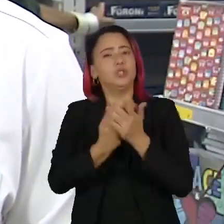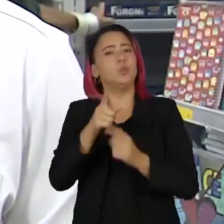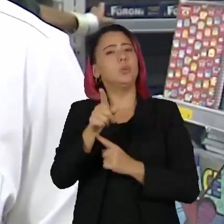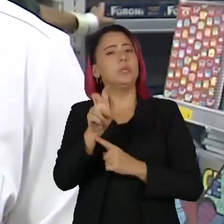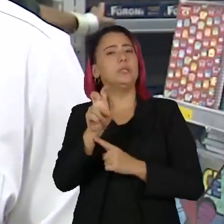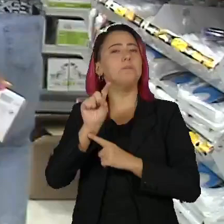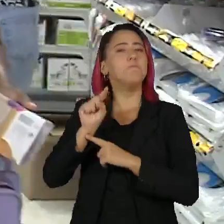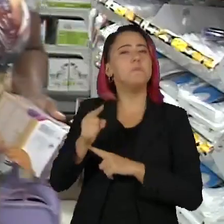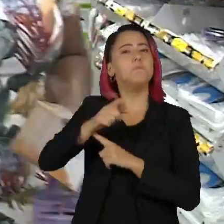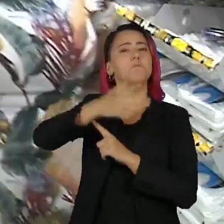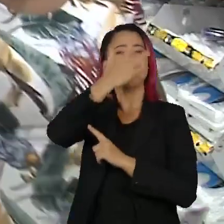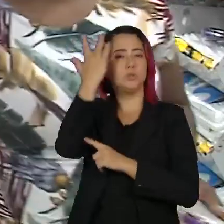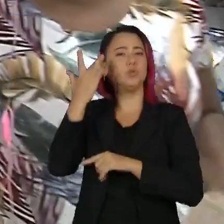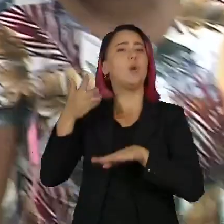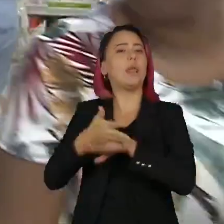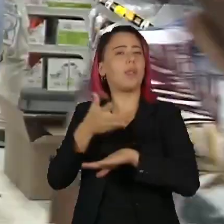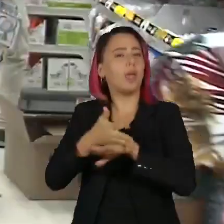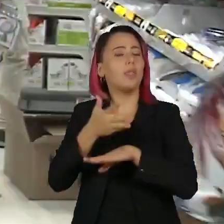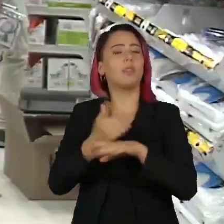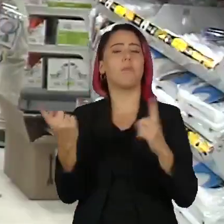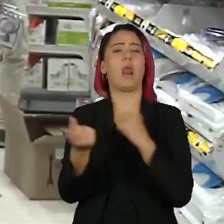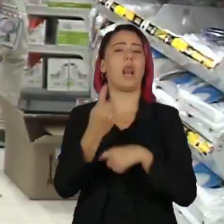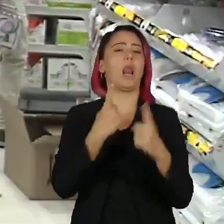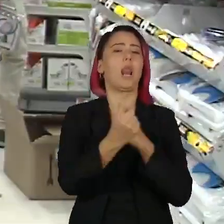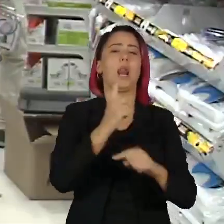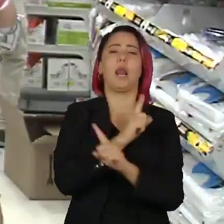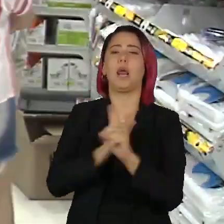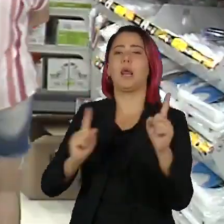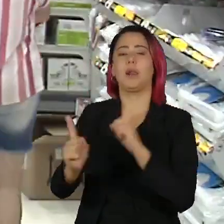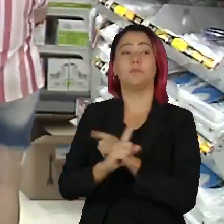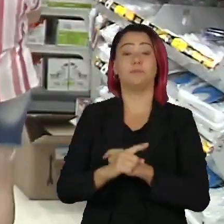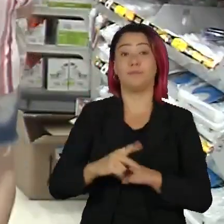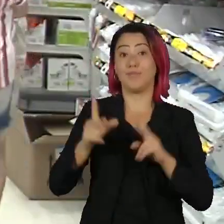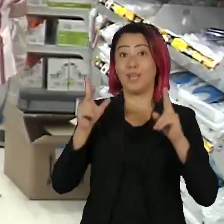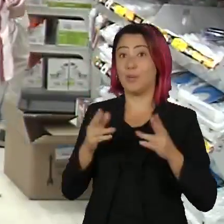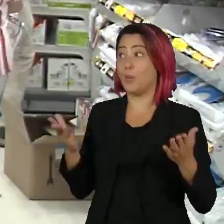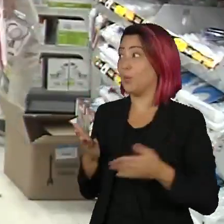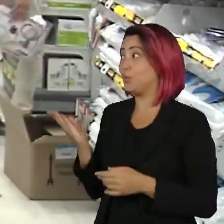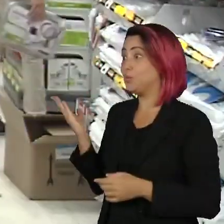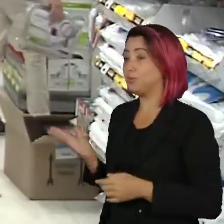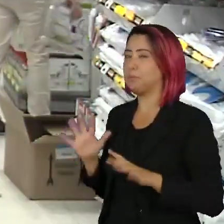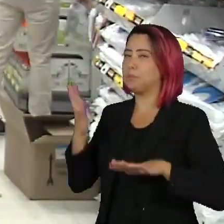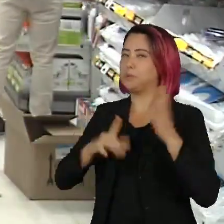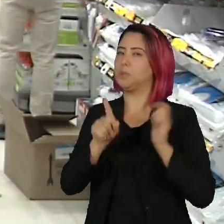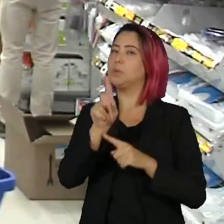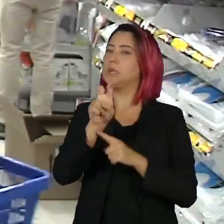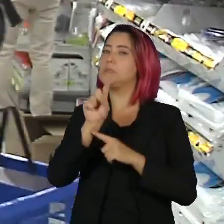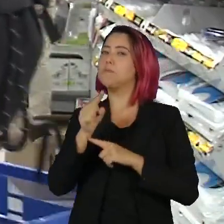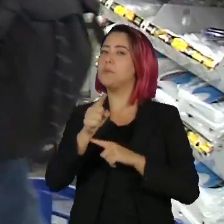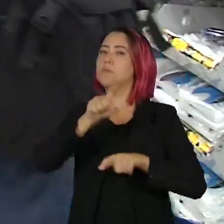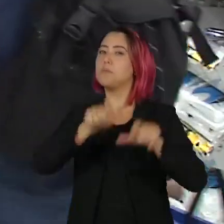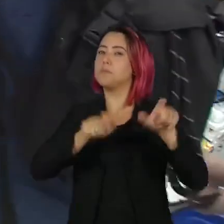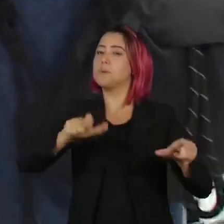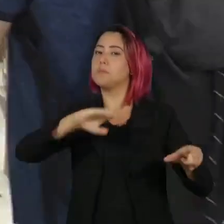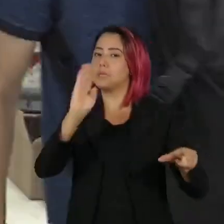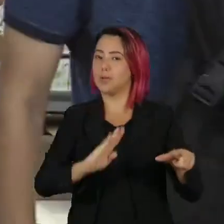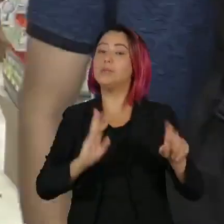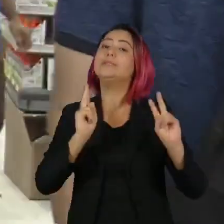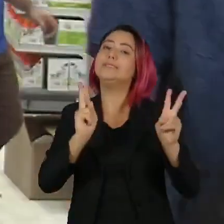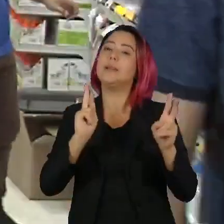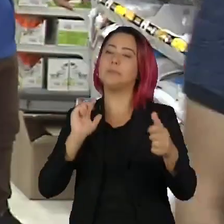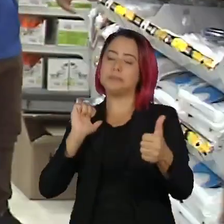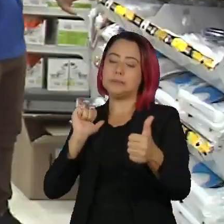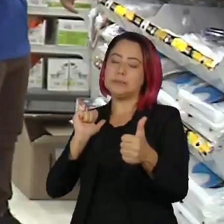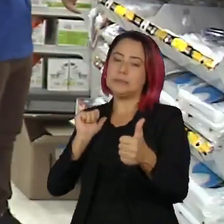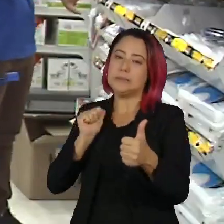na loja. Como toda essa gente aqui, ao menos 15 milhões de brasileiros devem deixar para comprar os presentes de Natal nos últimos dias antes